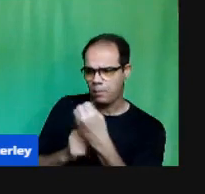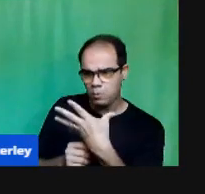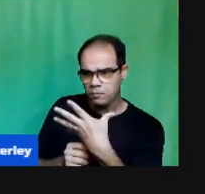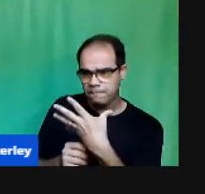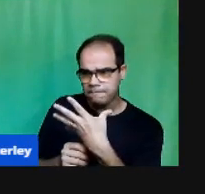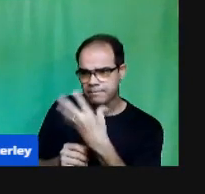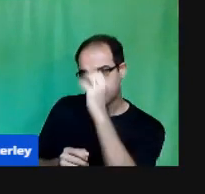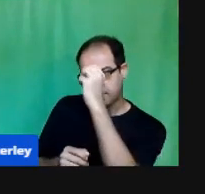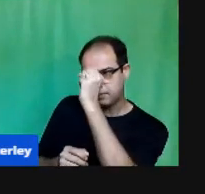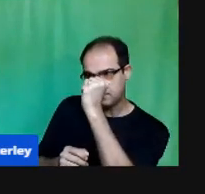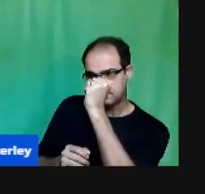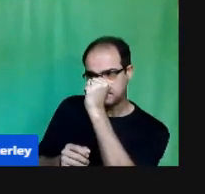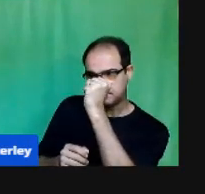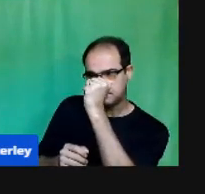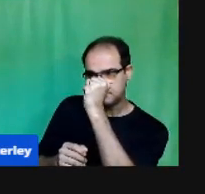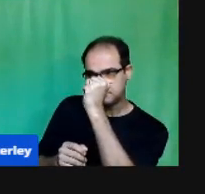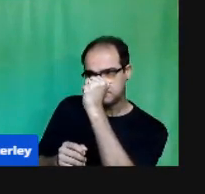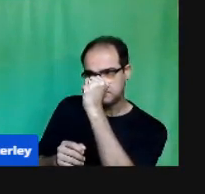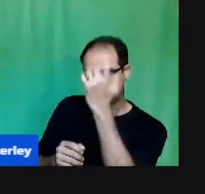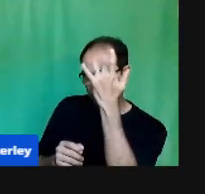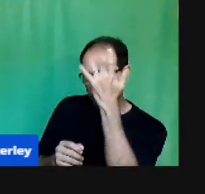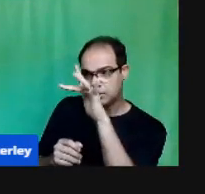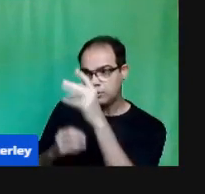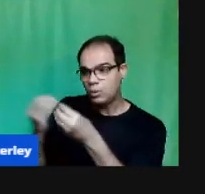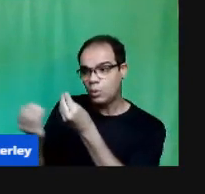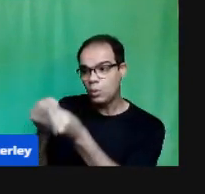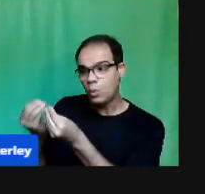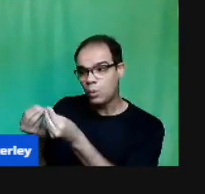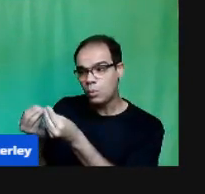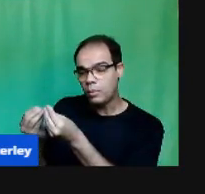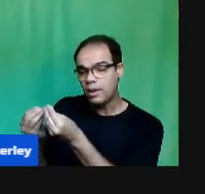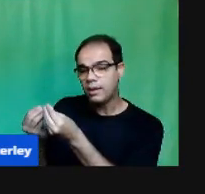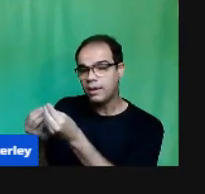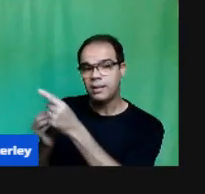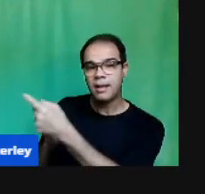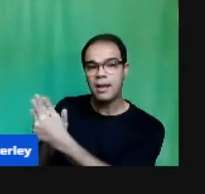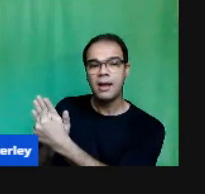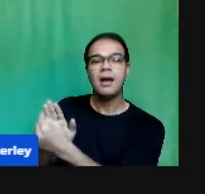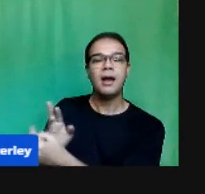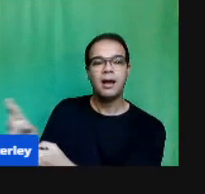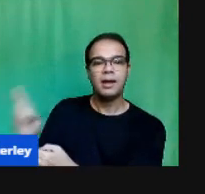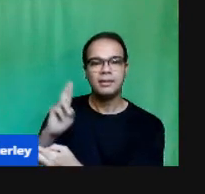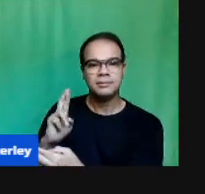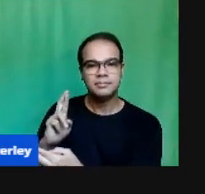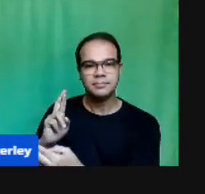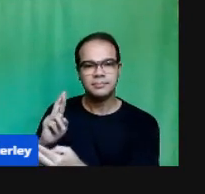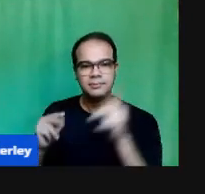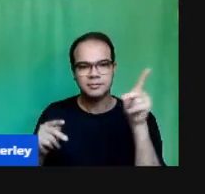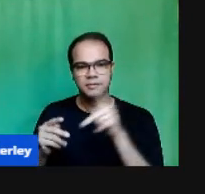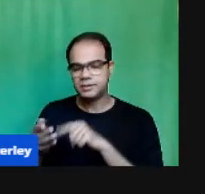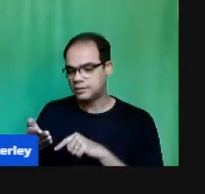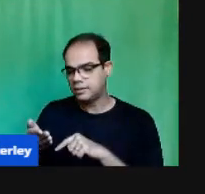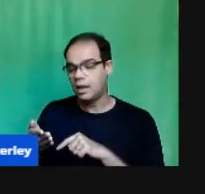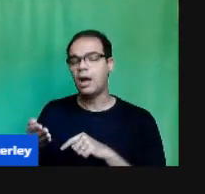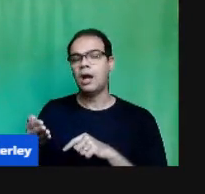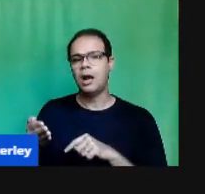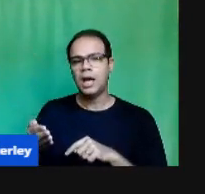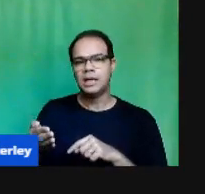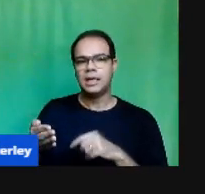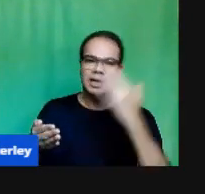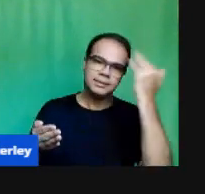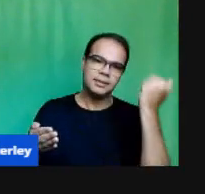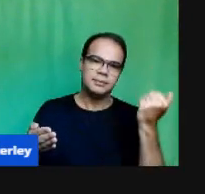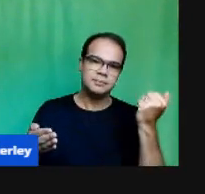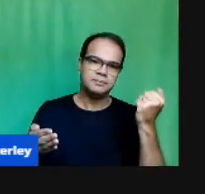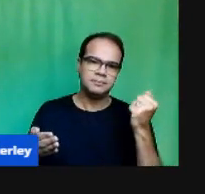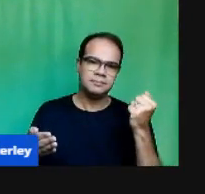Saber Saber Como Dar o passo A frente Como